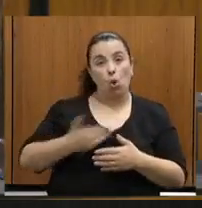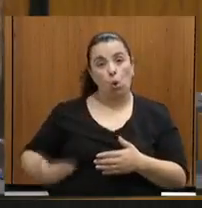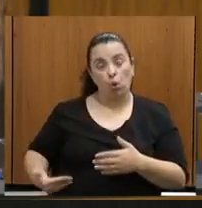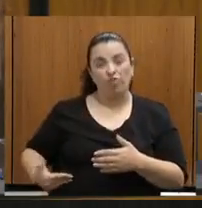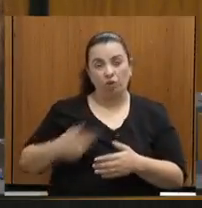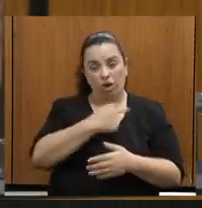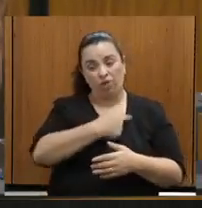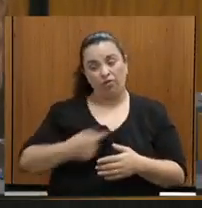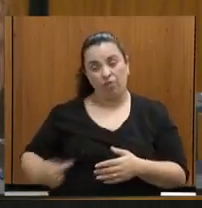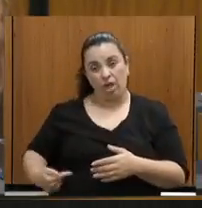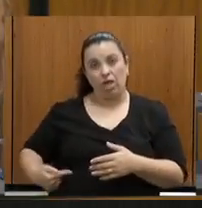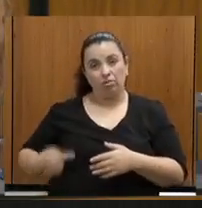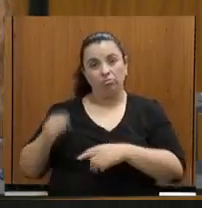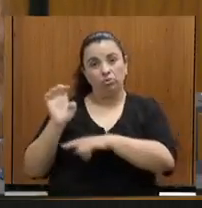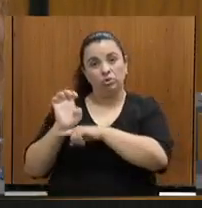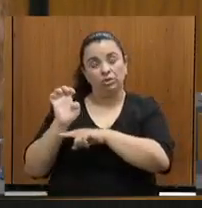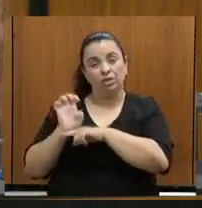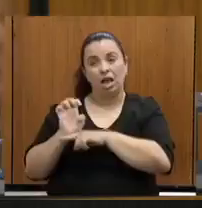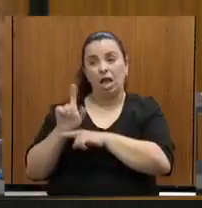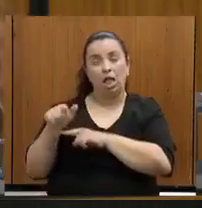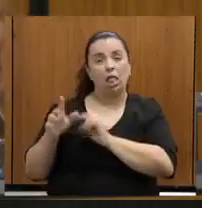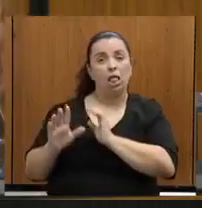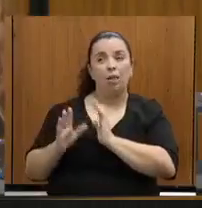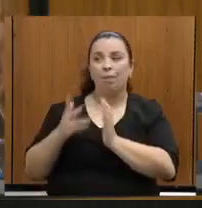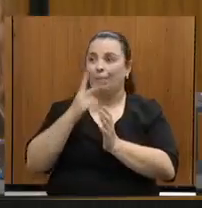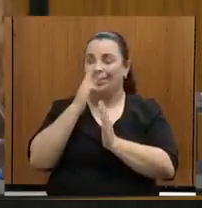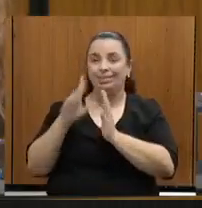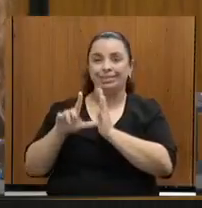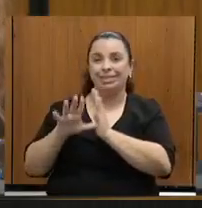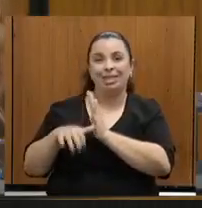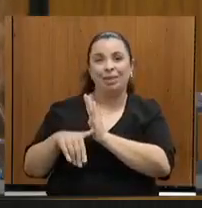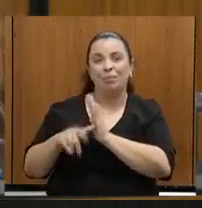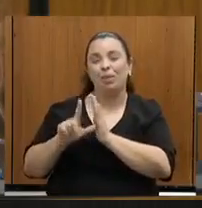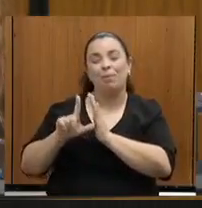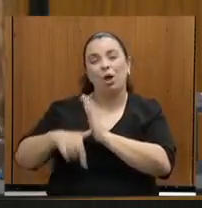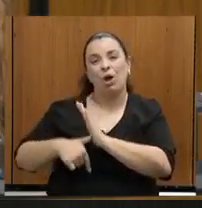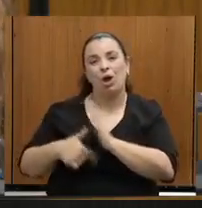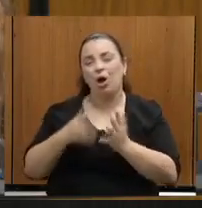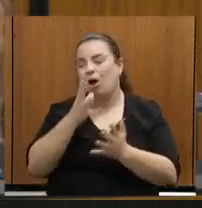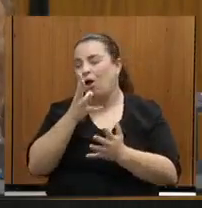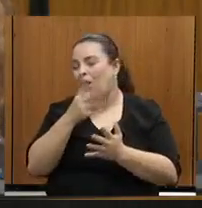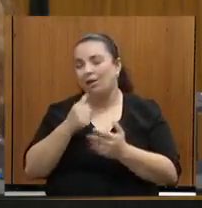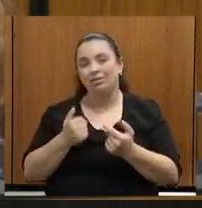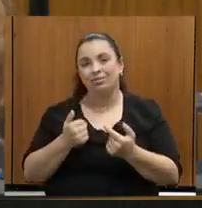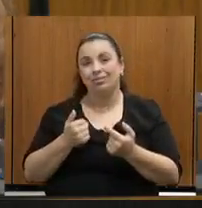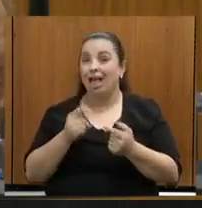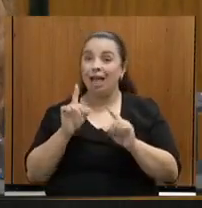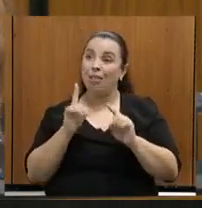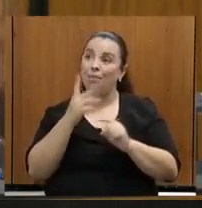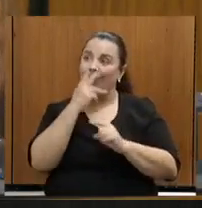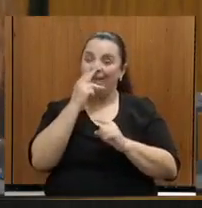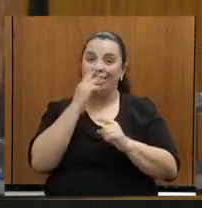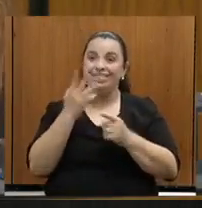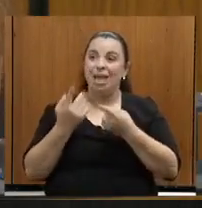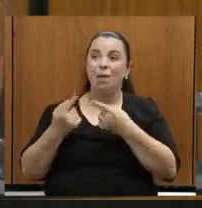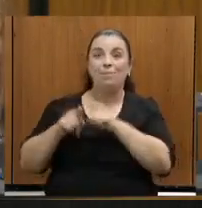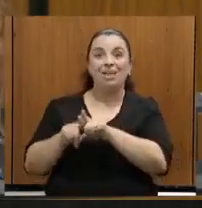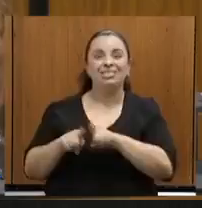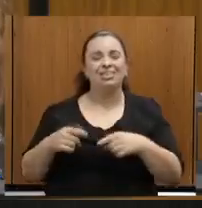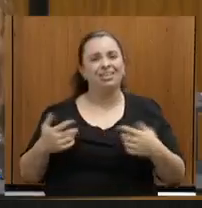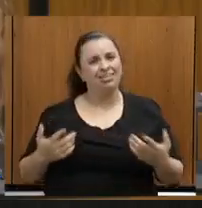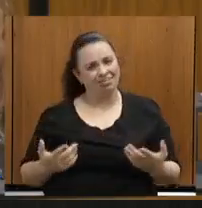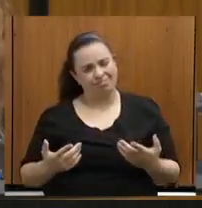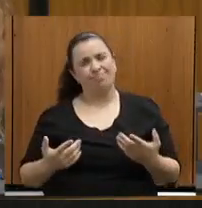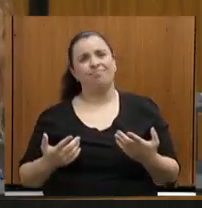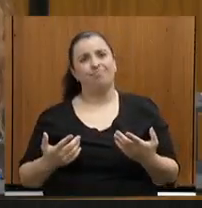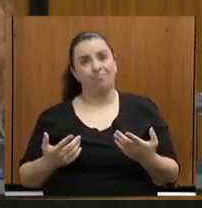inclusive o governo do Estado as trata como parceiras, não como criminosas, como é o caso da Vale. Mas as mineradoras veem no governo do Estado